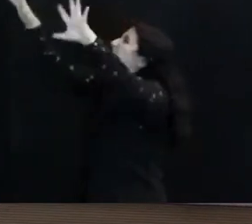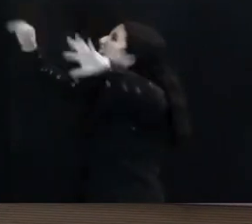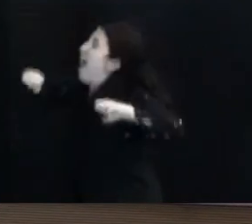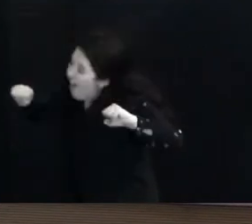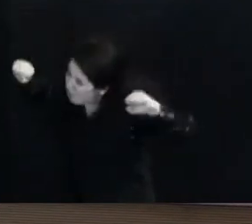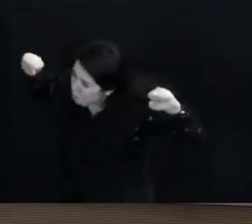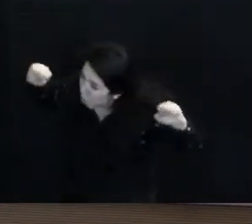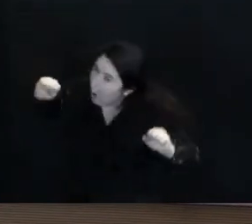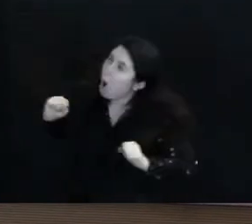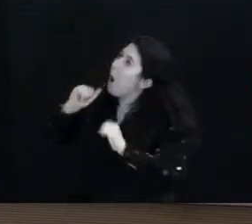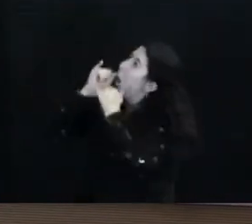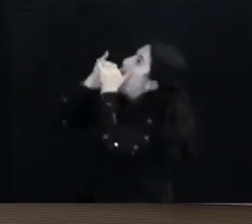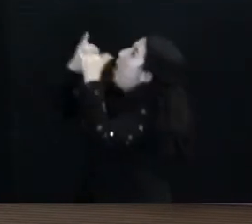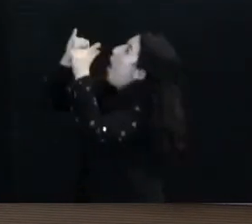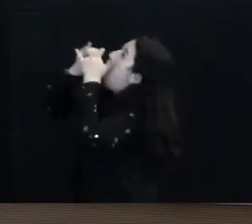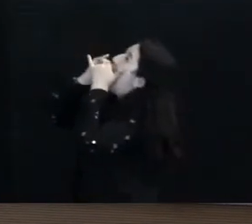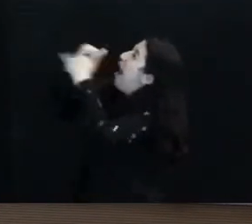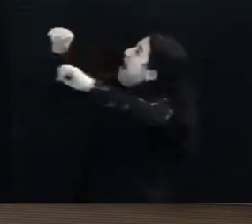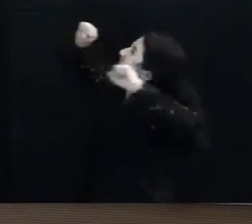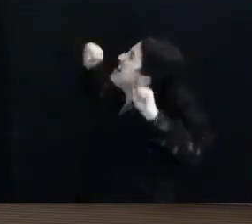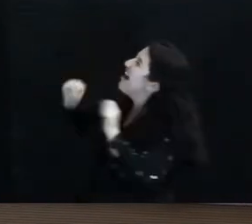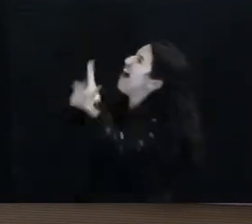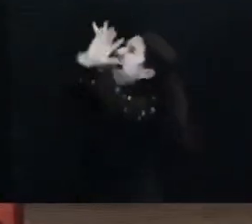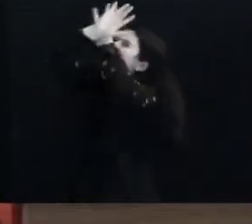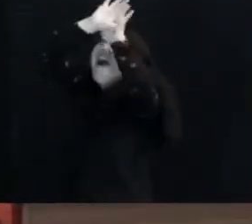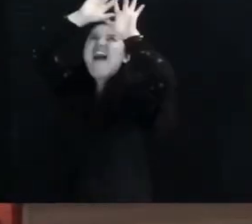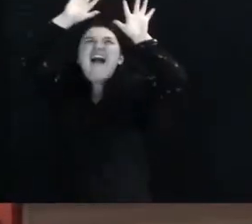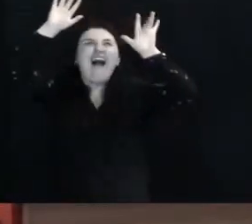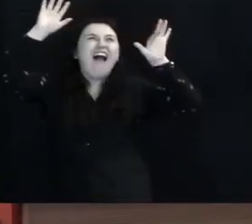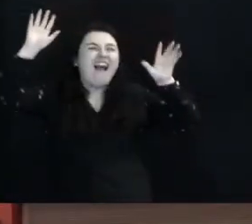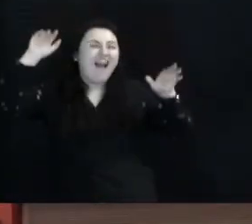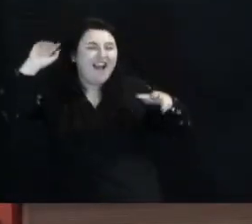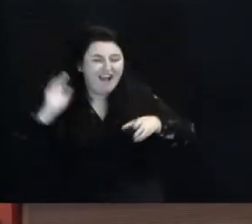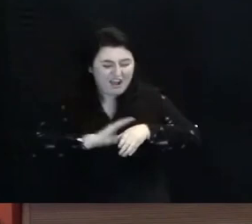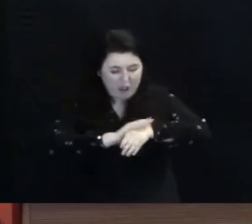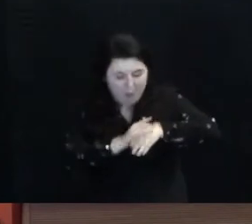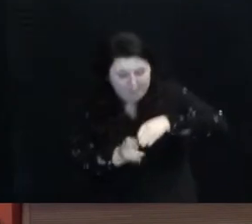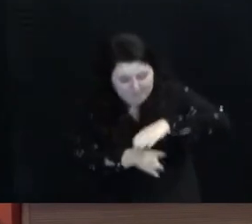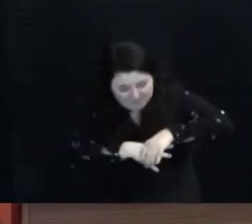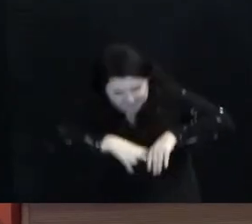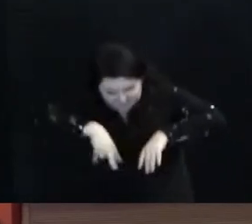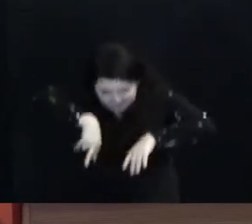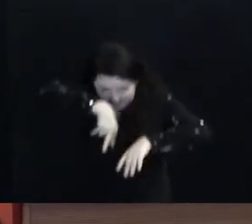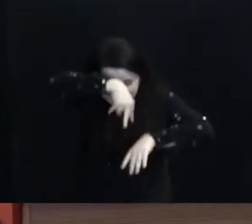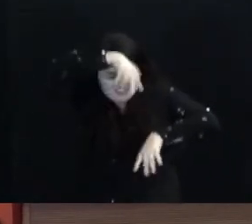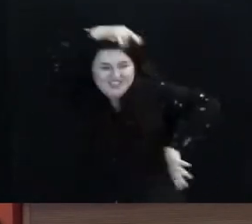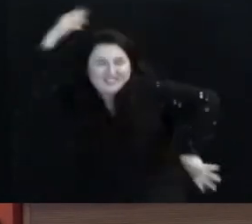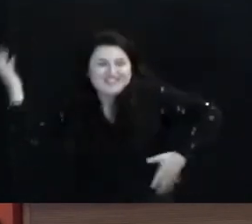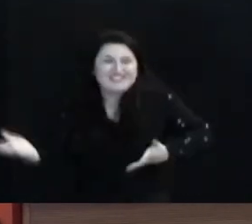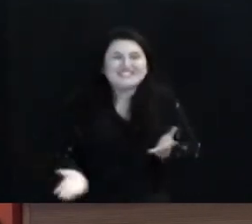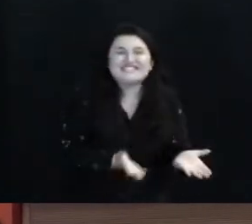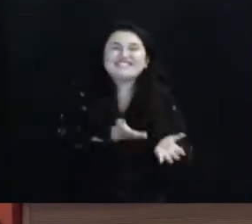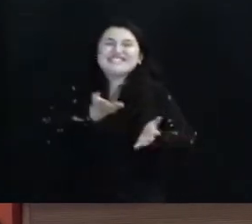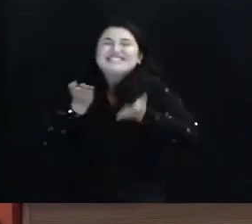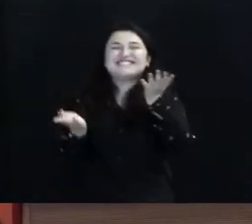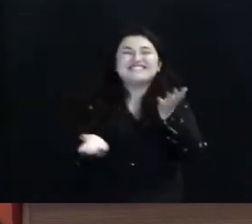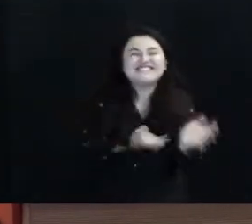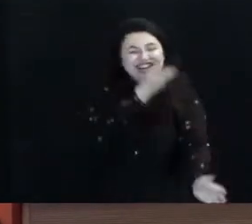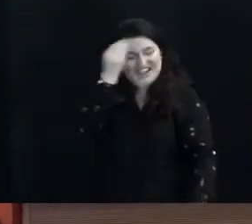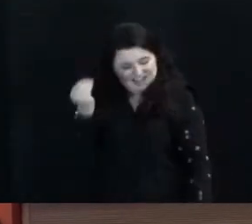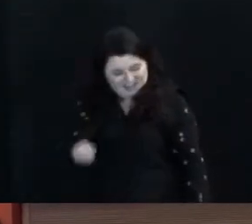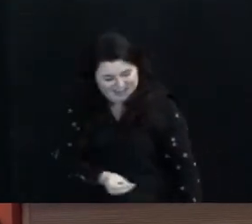proclama a tua glória, pois ressuscitaste e